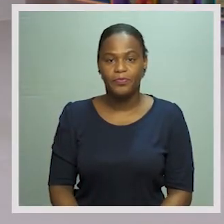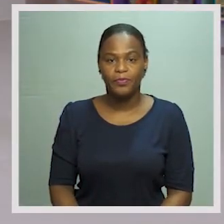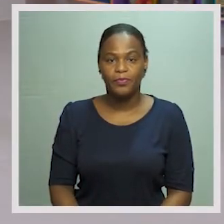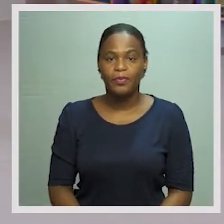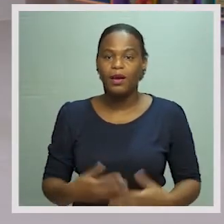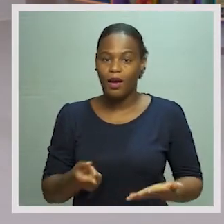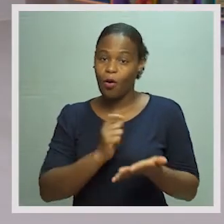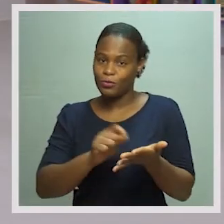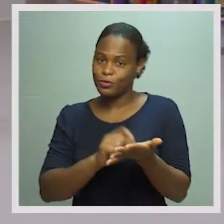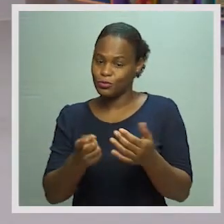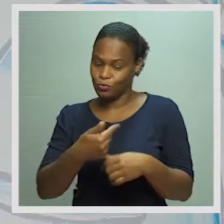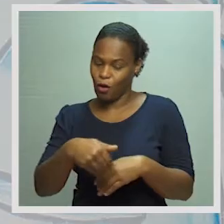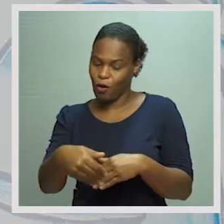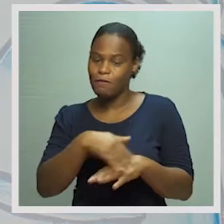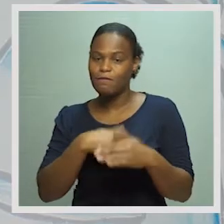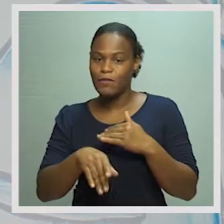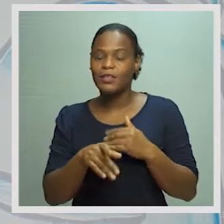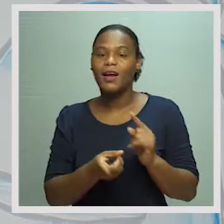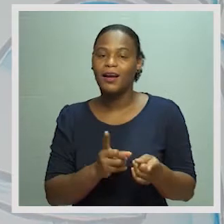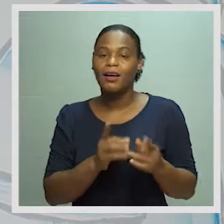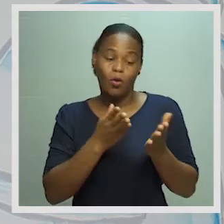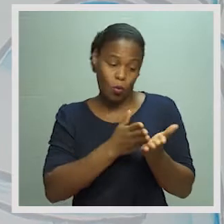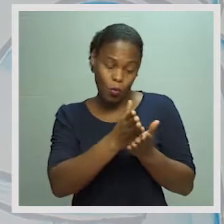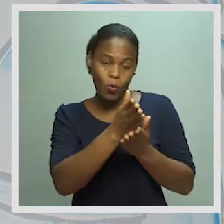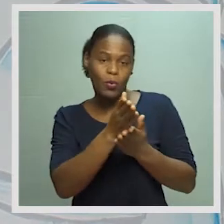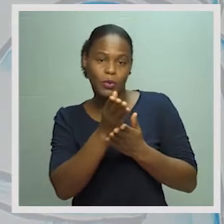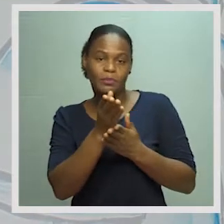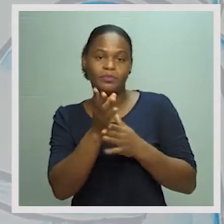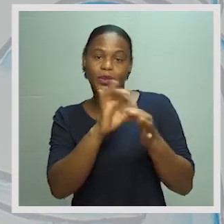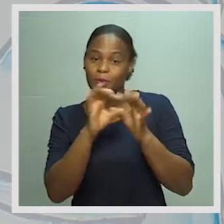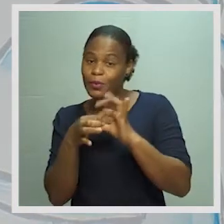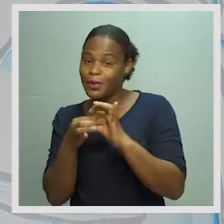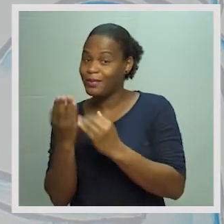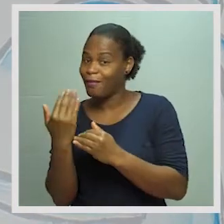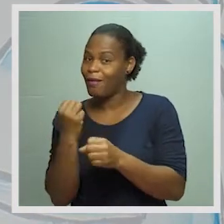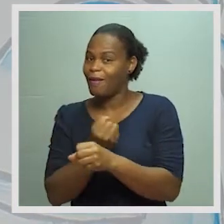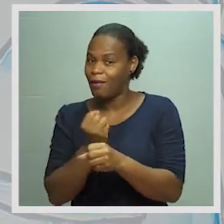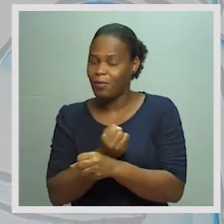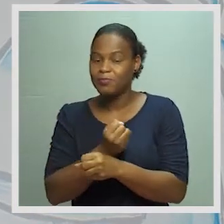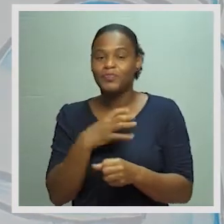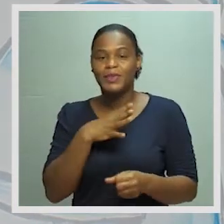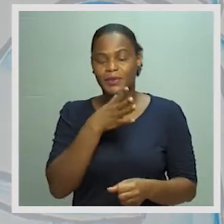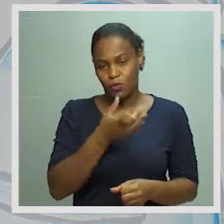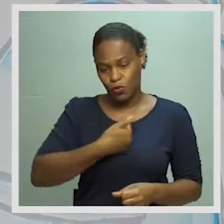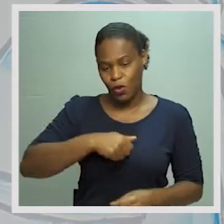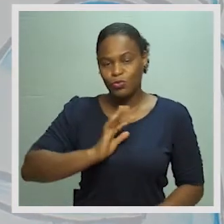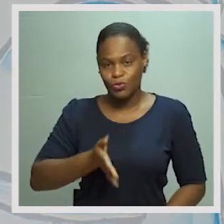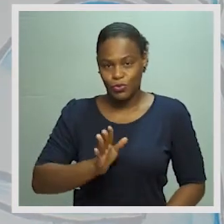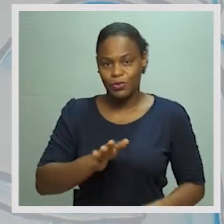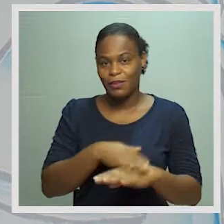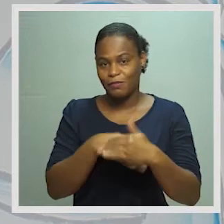O exercício que nós vamos fazer é continuar o circuito que nós estamos a trabalhar. Ou seja, nós já